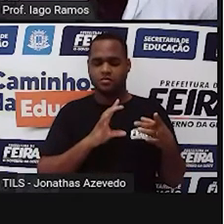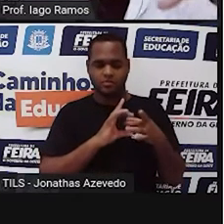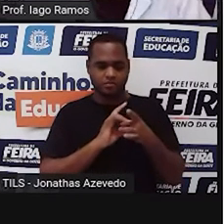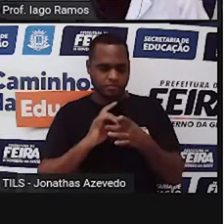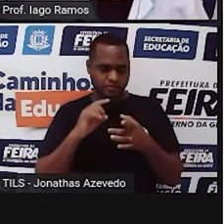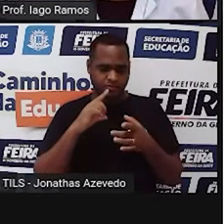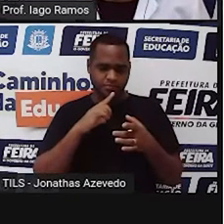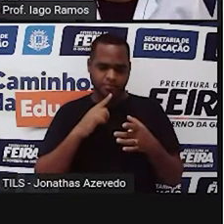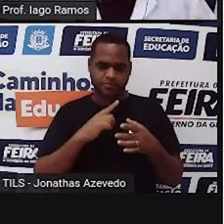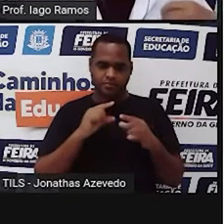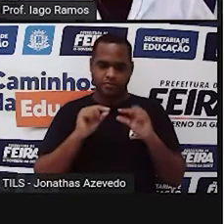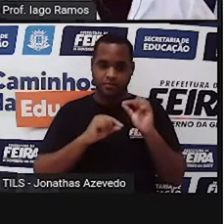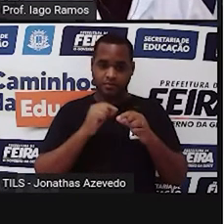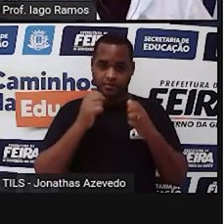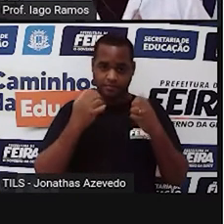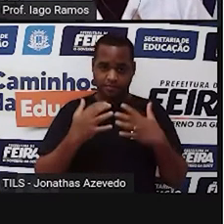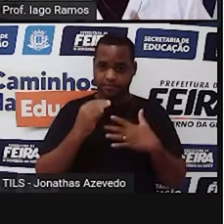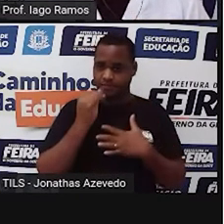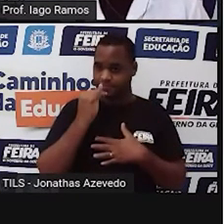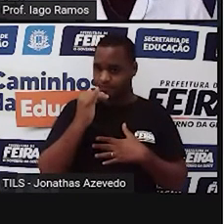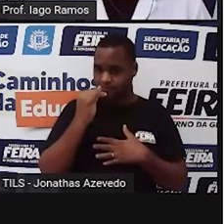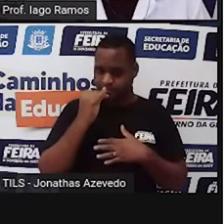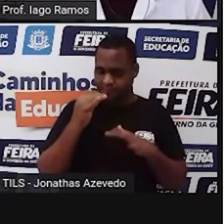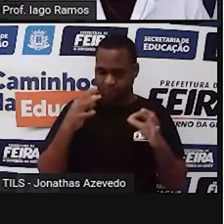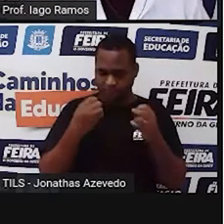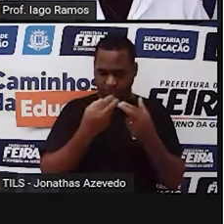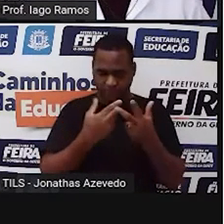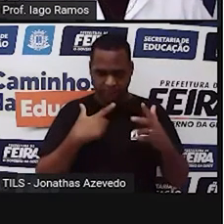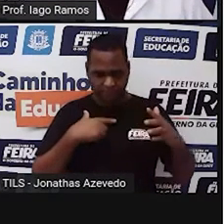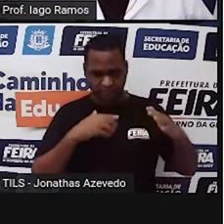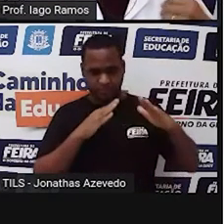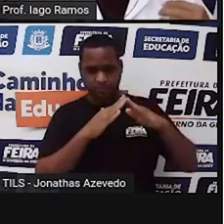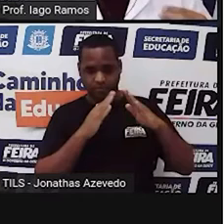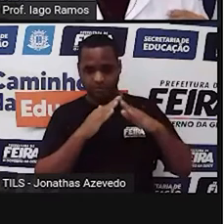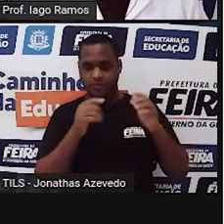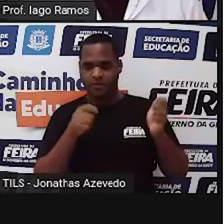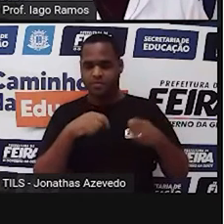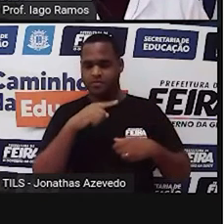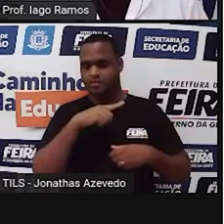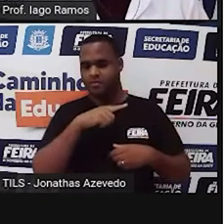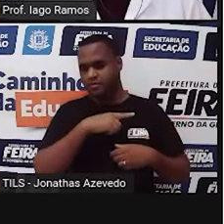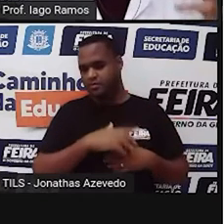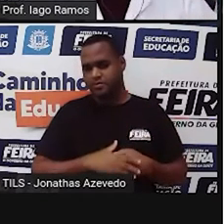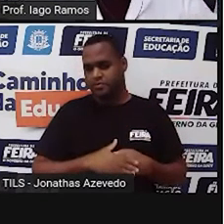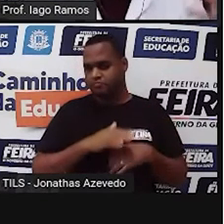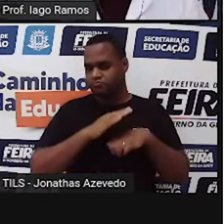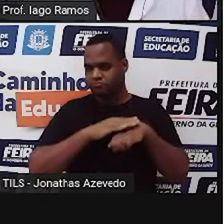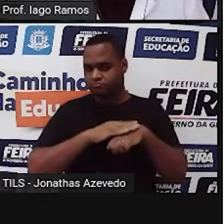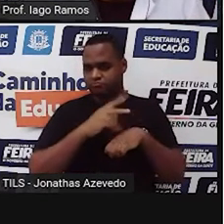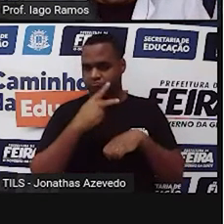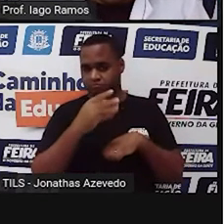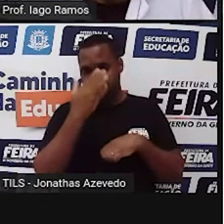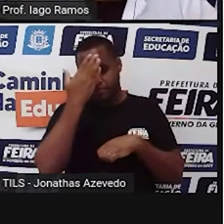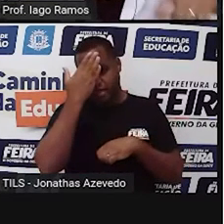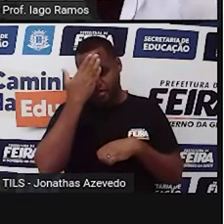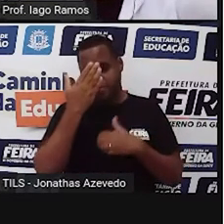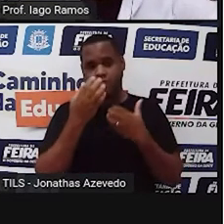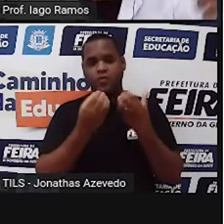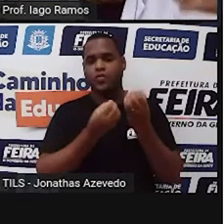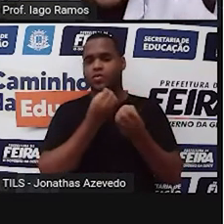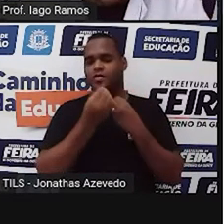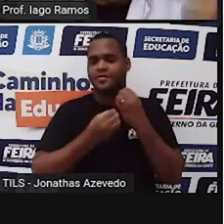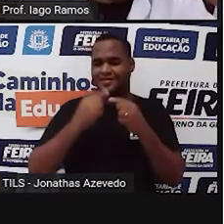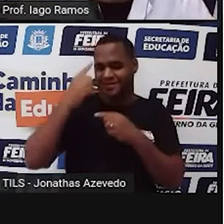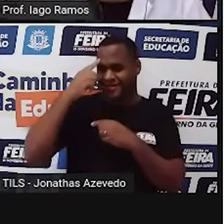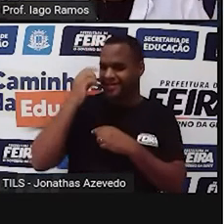energia elétrica que chega nas nossas casas. O eu quero saber de você é o seguinte. Você sabe como é que